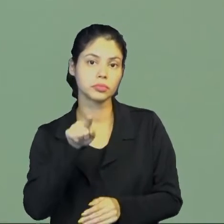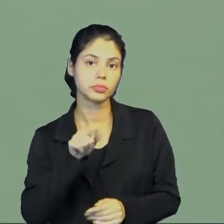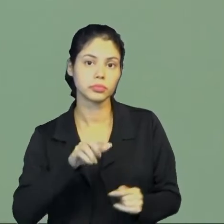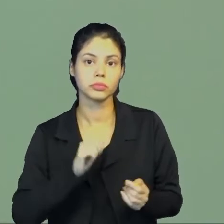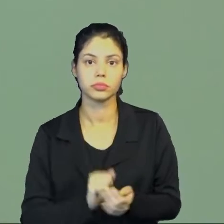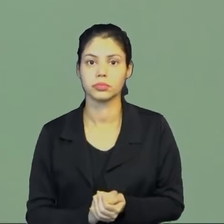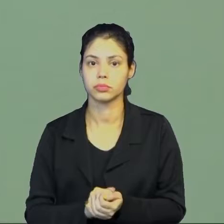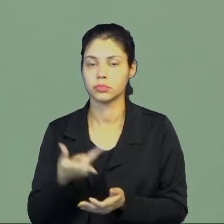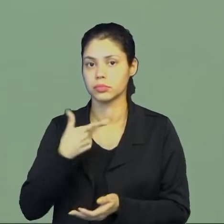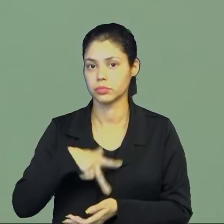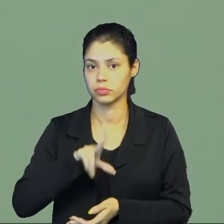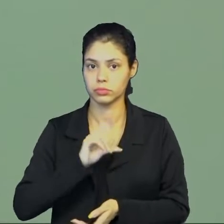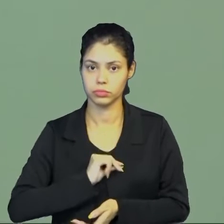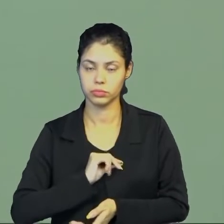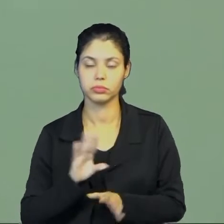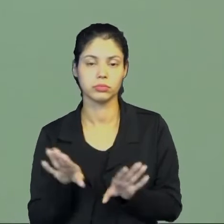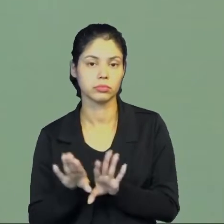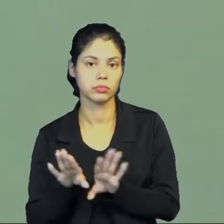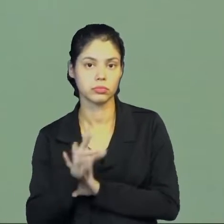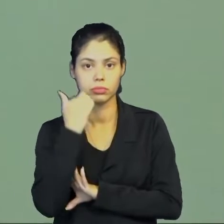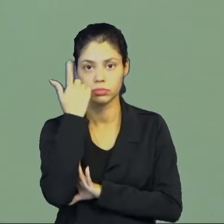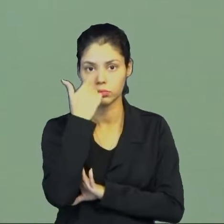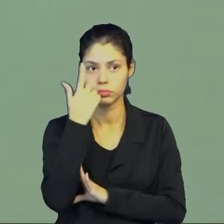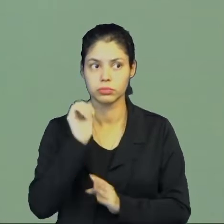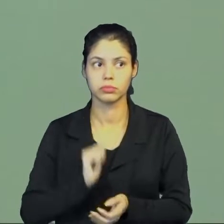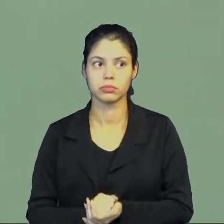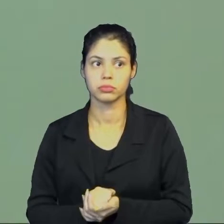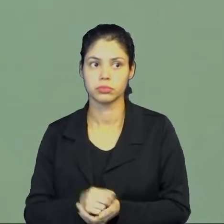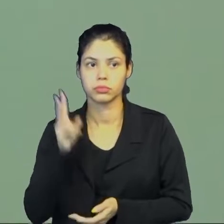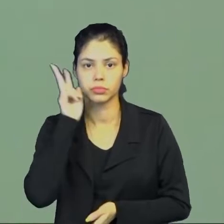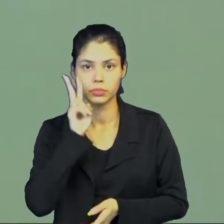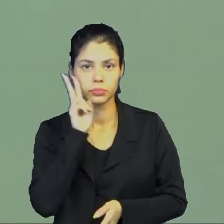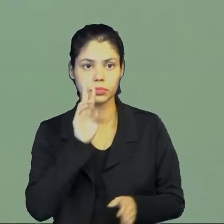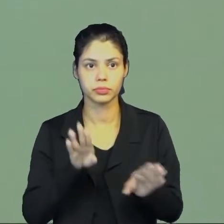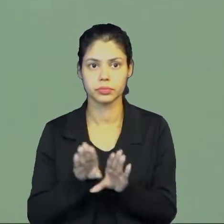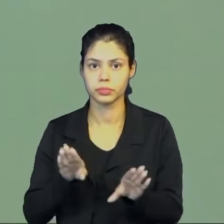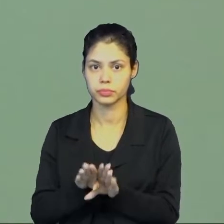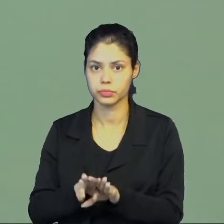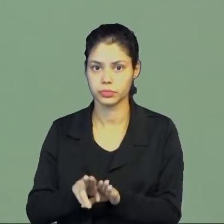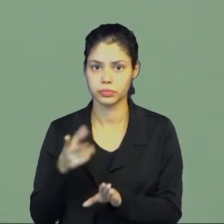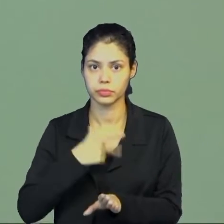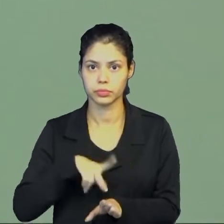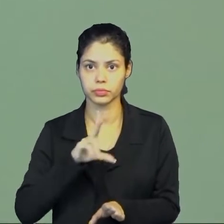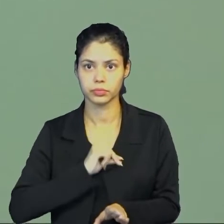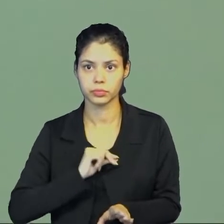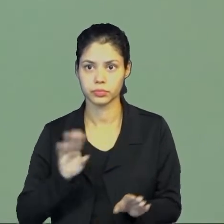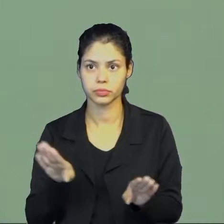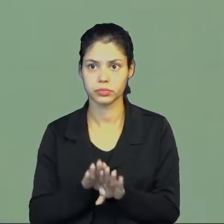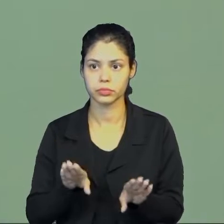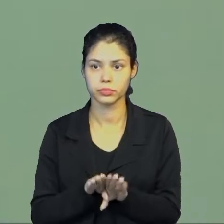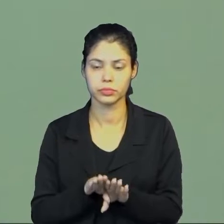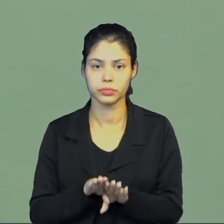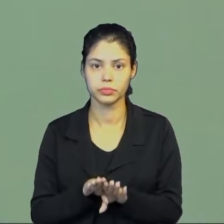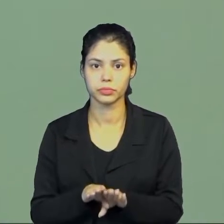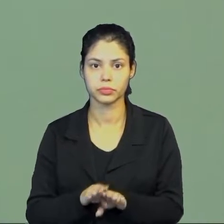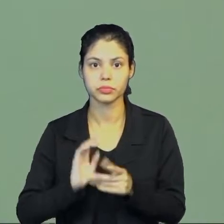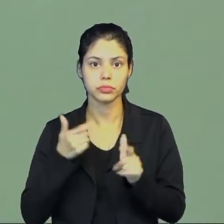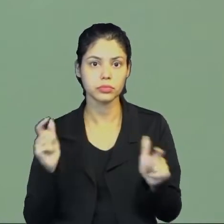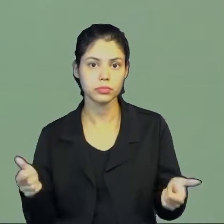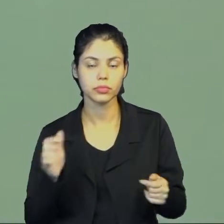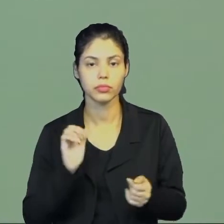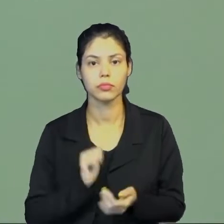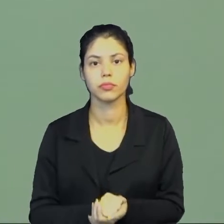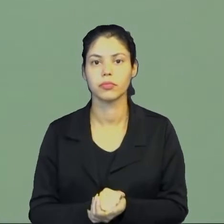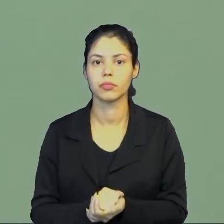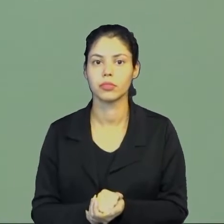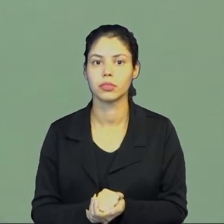entre Portugal e Espanha, né? A gente tem que se lembrar que Portugal dá início a esse processo de grandes navegações. No